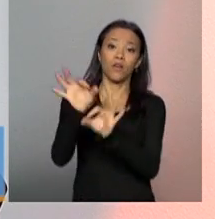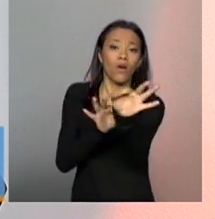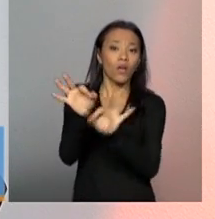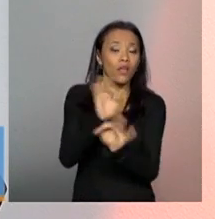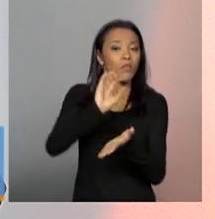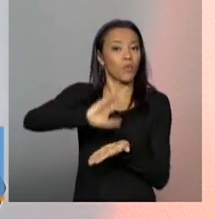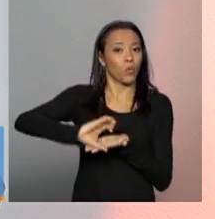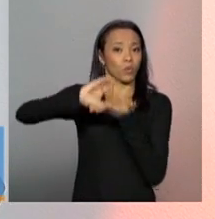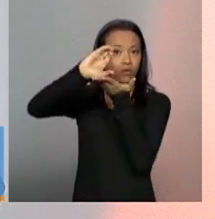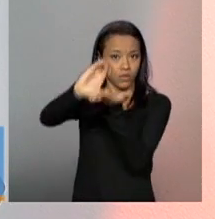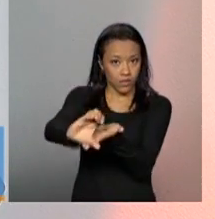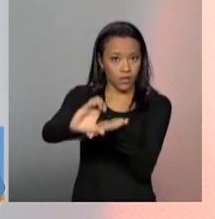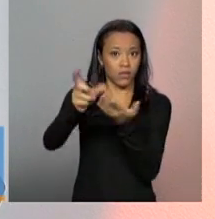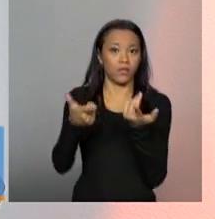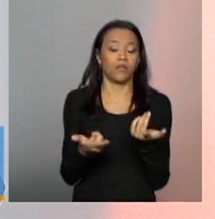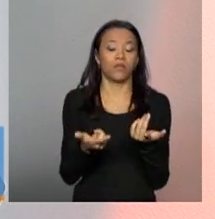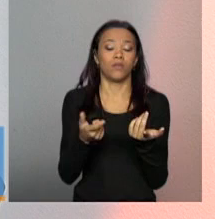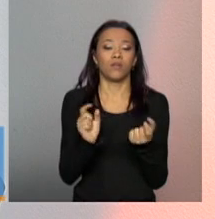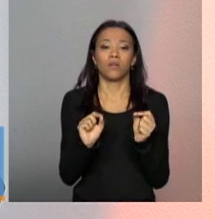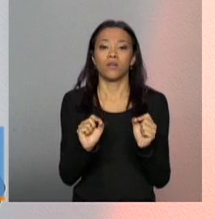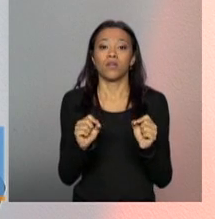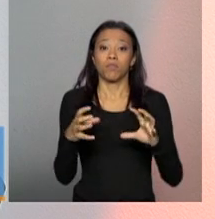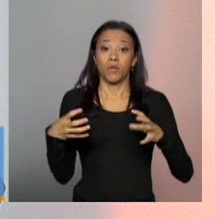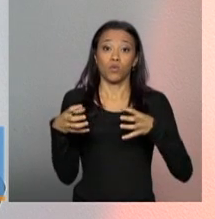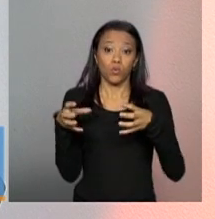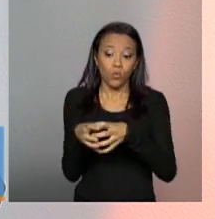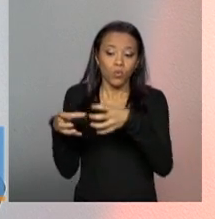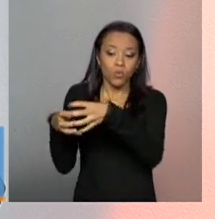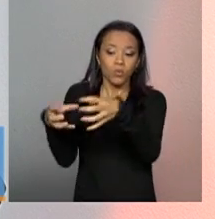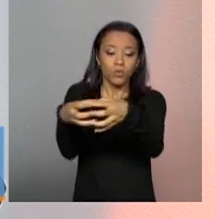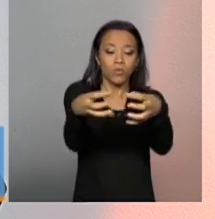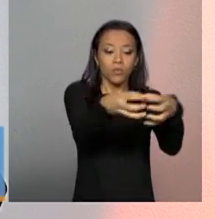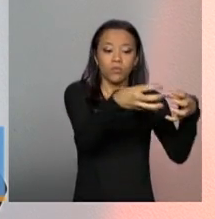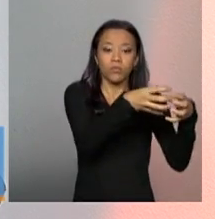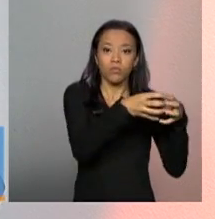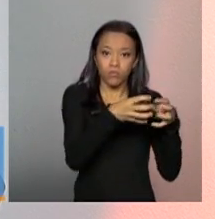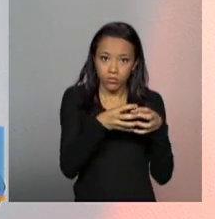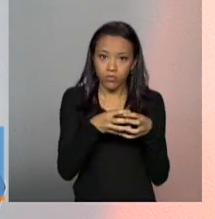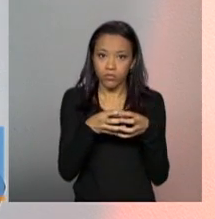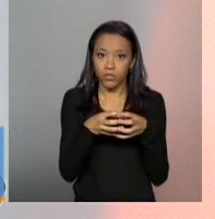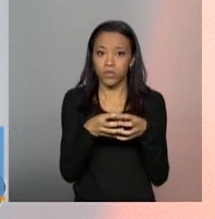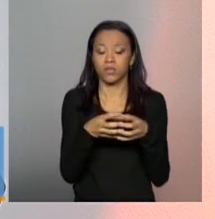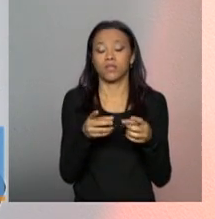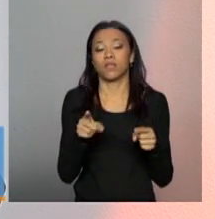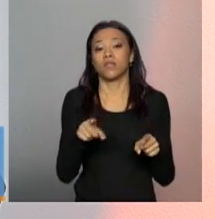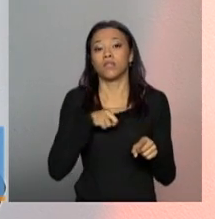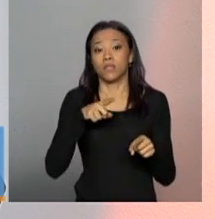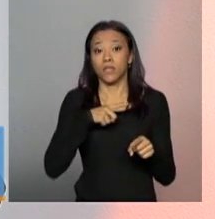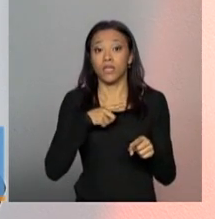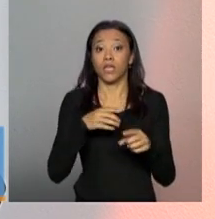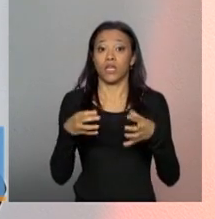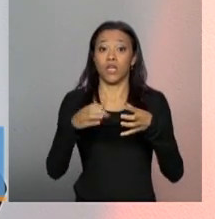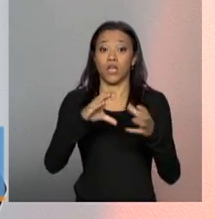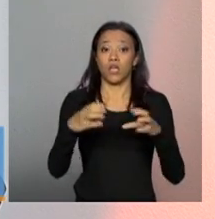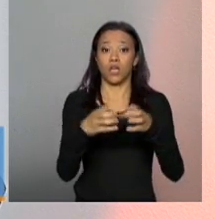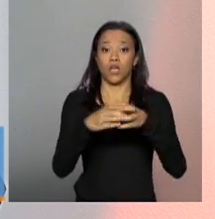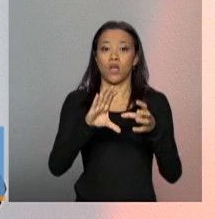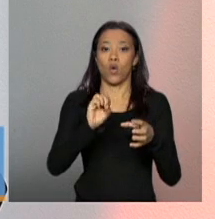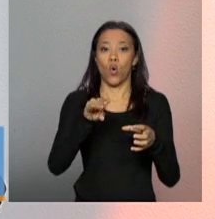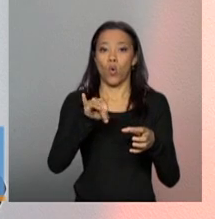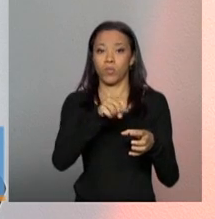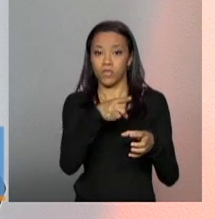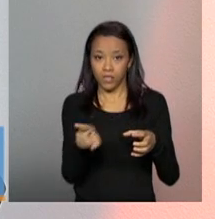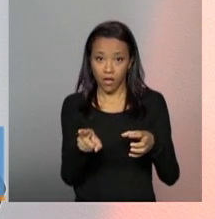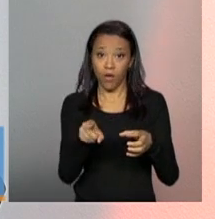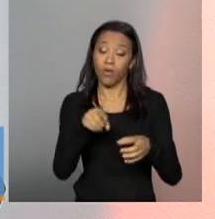as comissões bipartite e tripartite. As comissões bipartites, elas são constituídas no